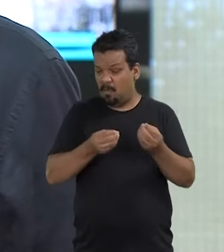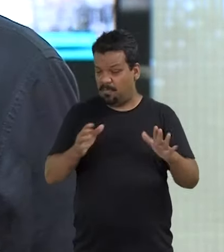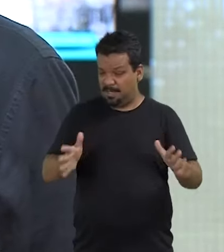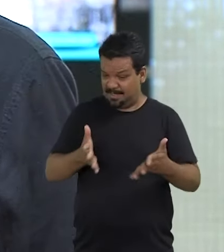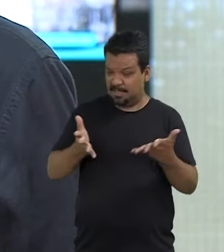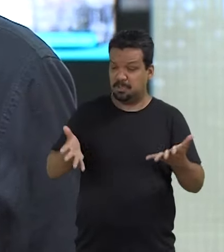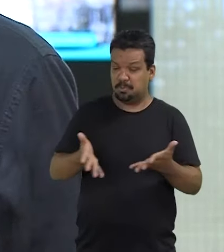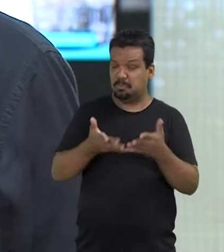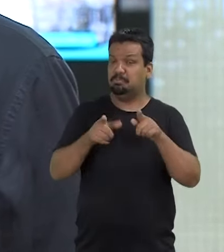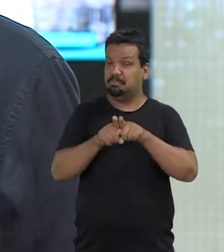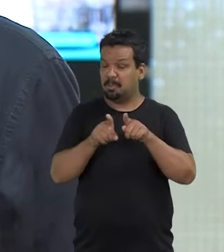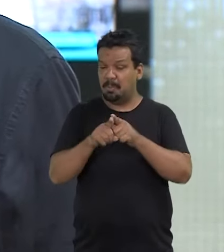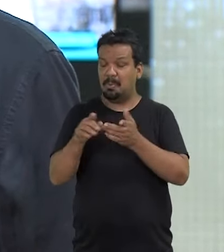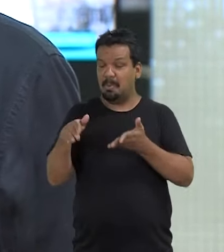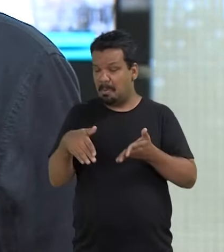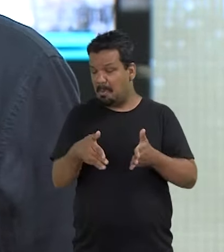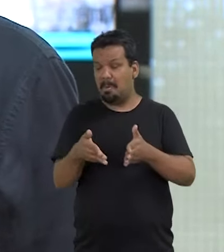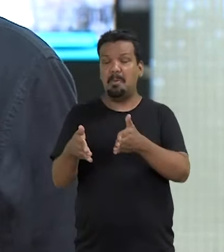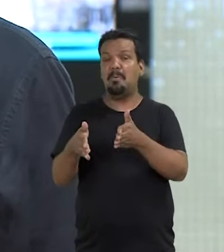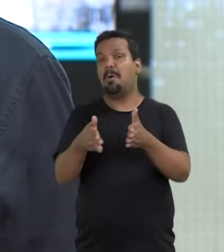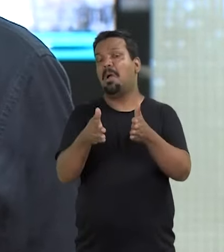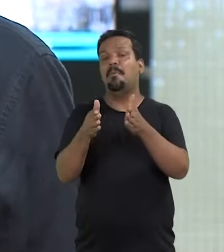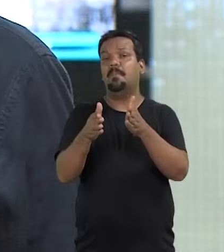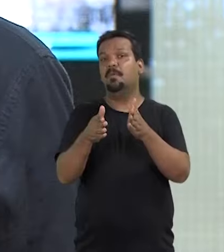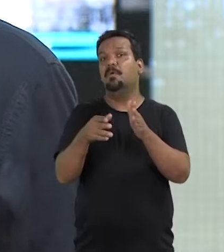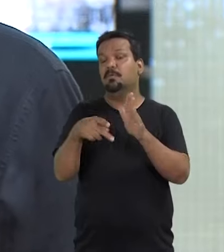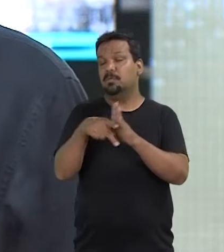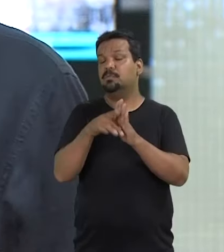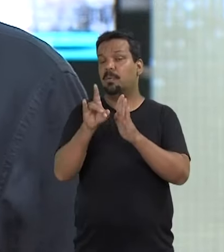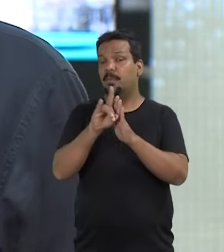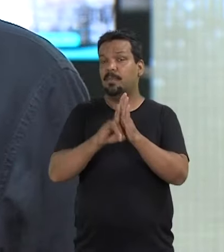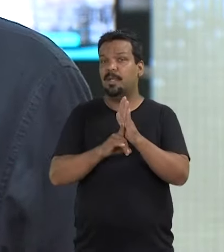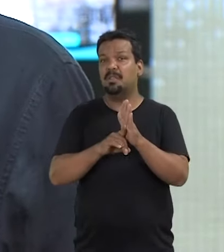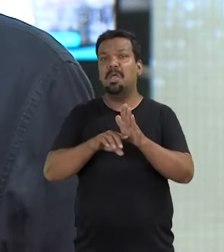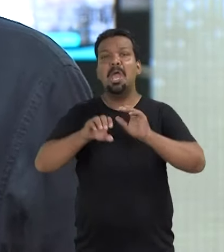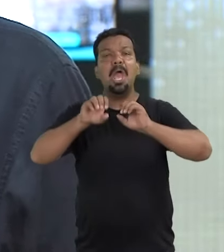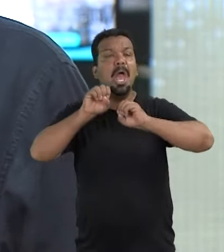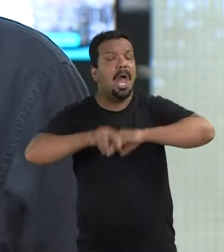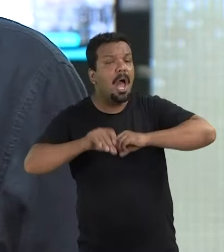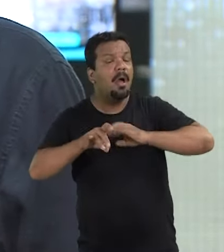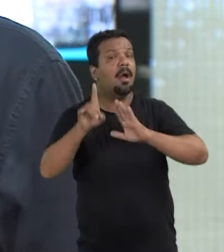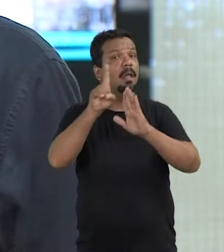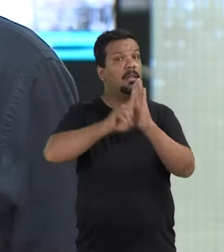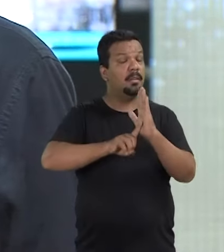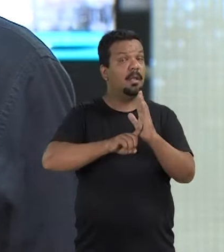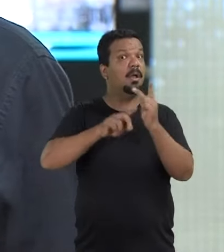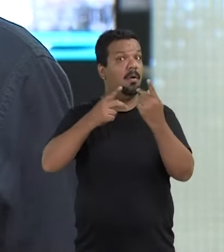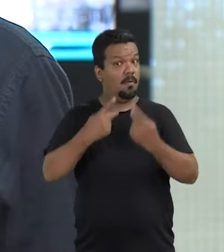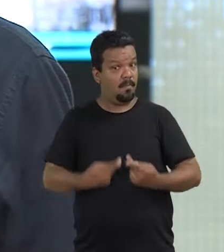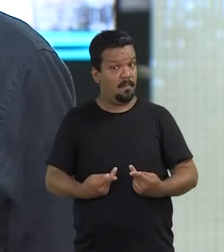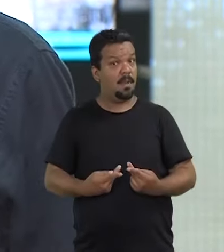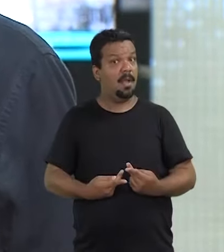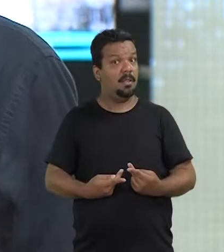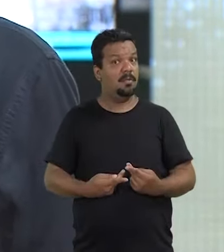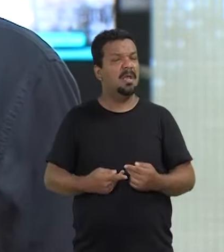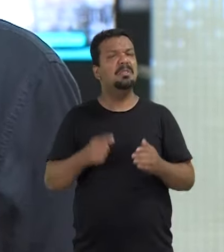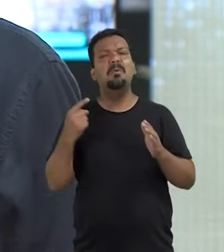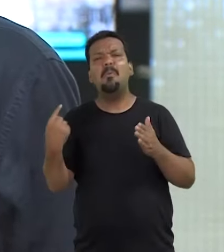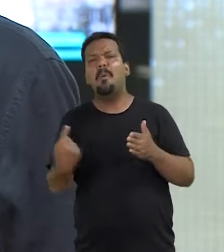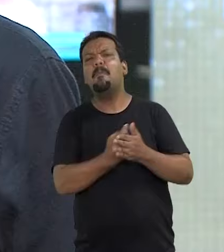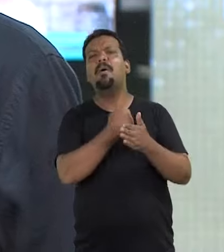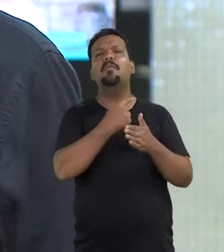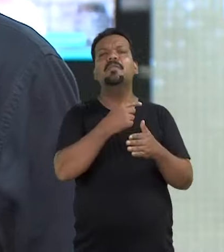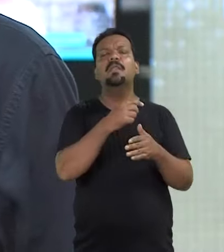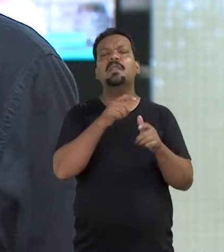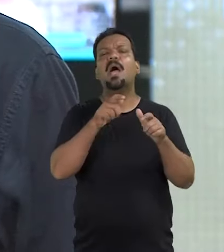manter este estímulo e também o caminho de progresso destes direitos? No Educar para os Direitos Humanos de hoje, nós trazemos